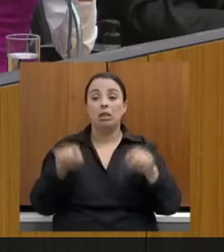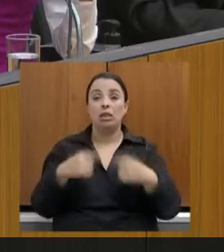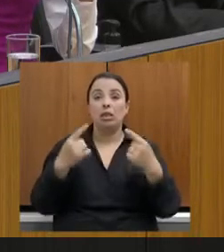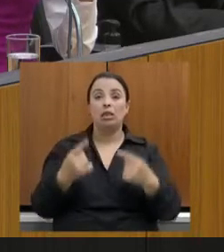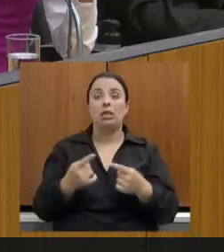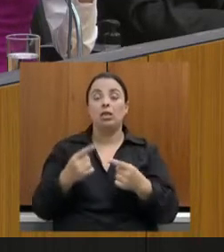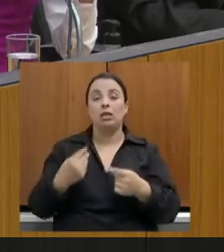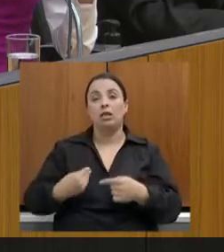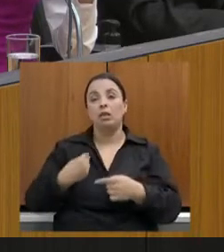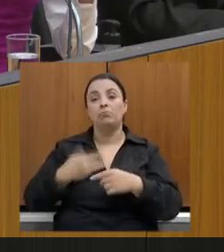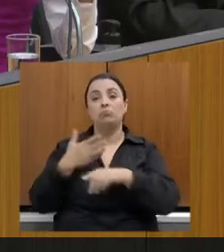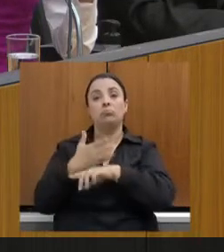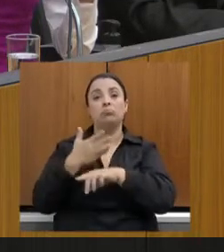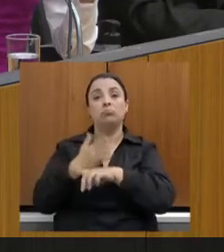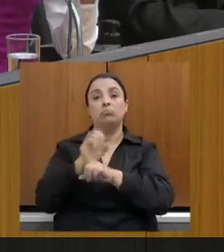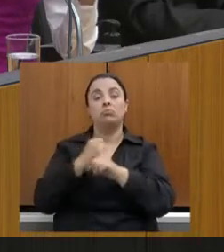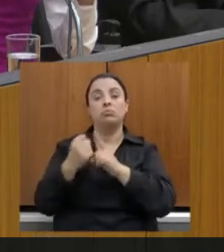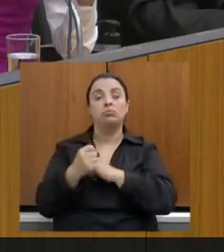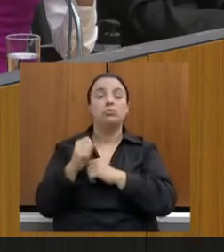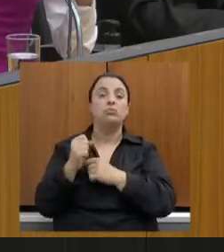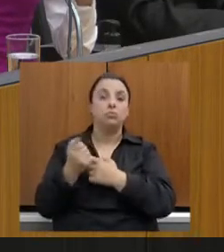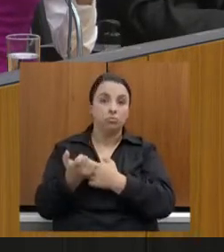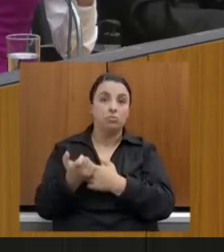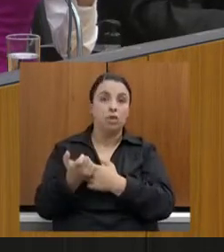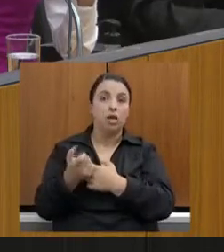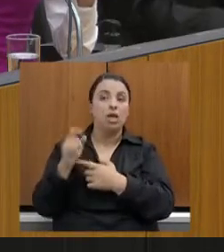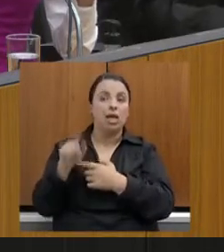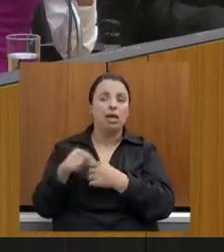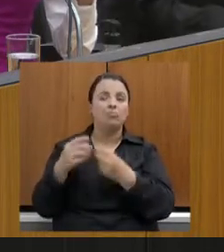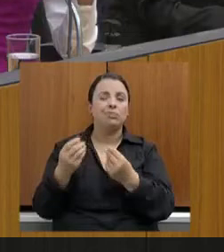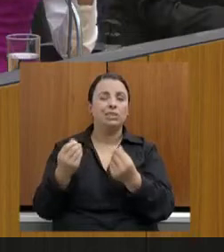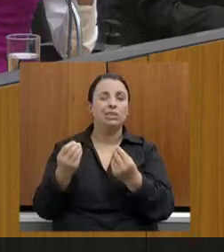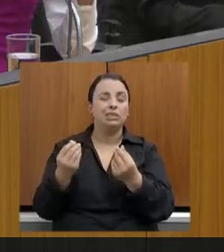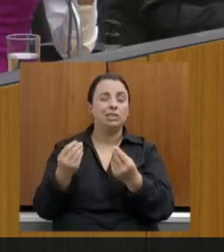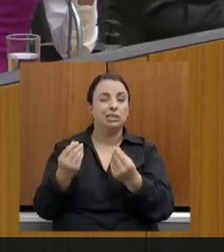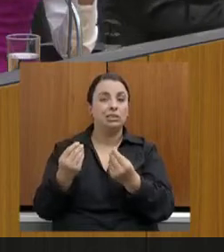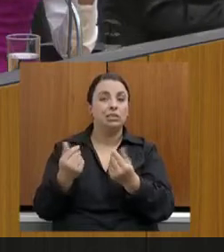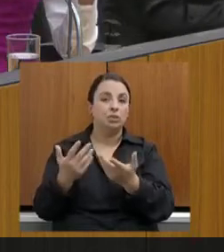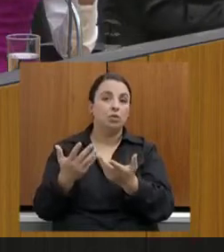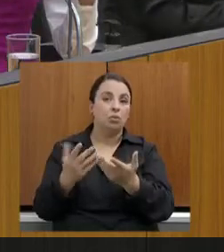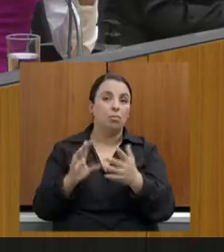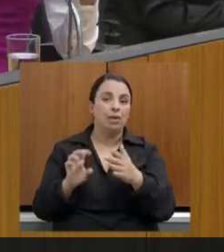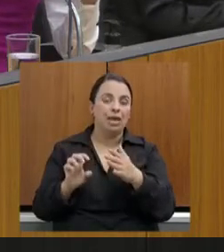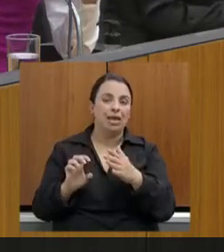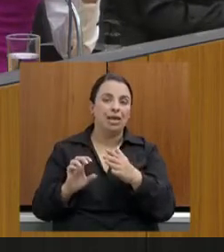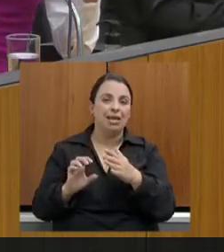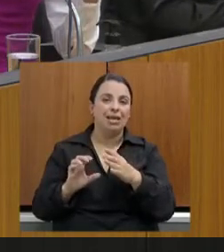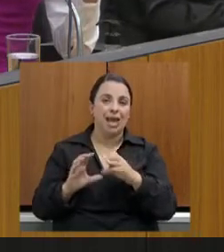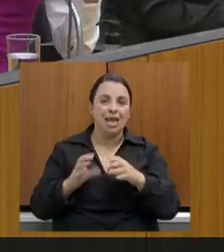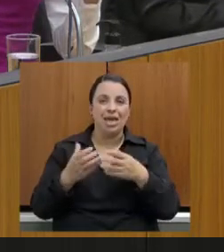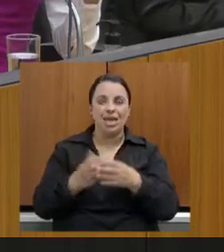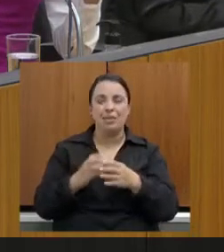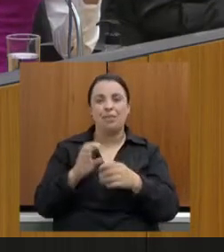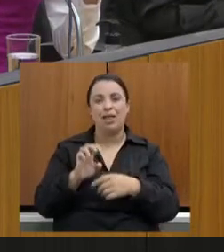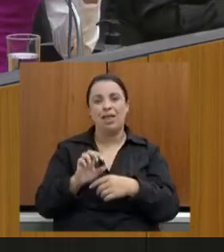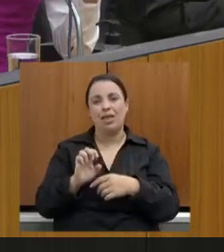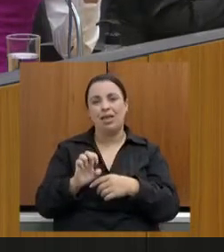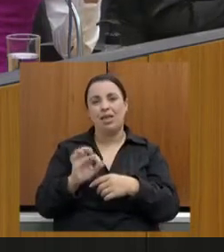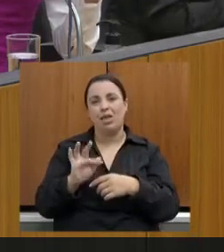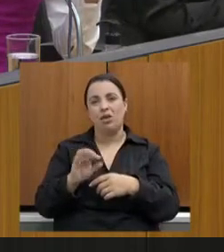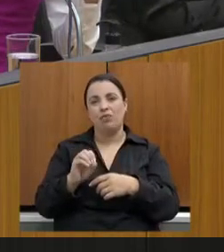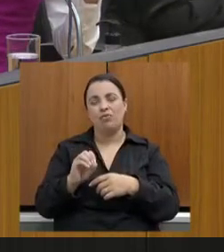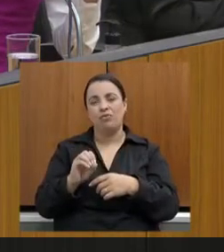social dentro do ICMS Portilho, é um aspecto muito sensível para a equipe da Defop, para a SUBESP, porque, afinal de contas,